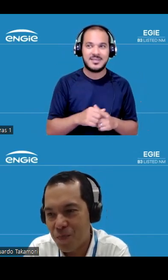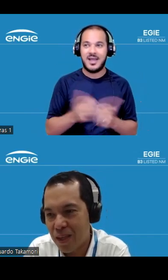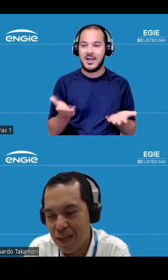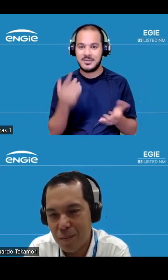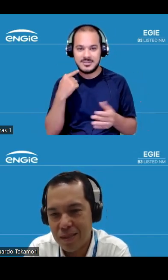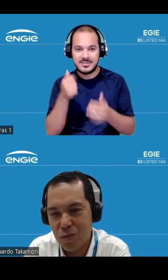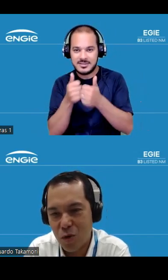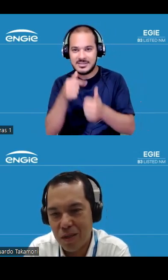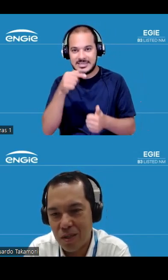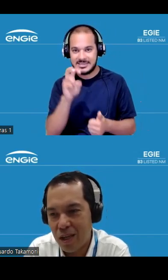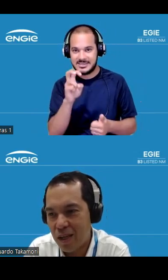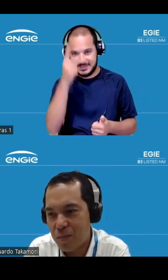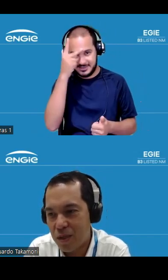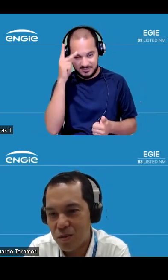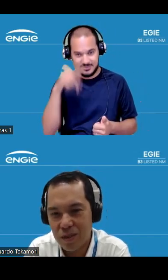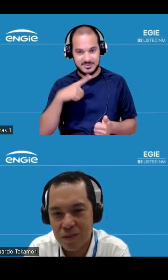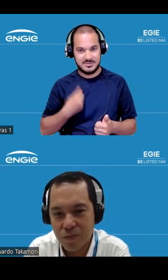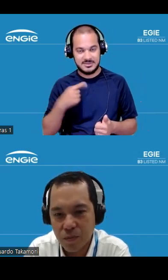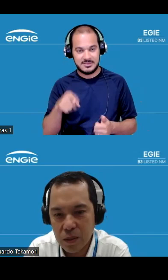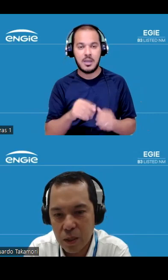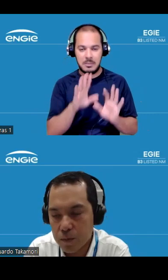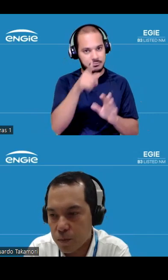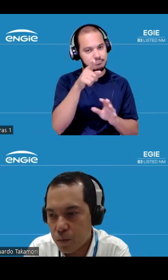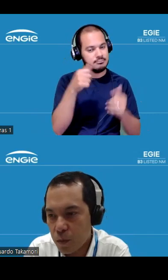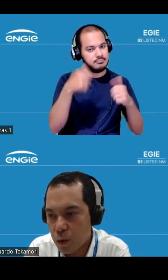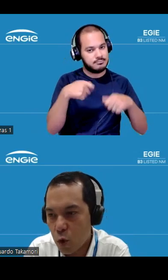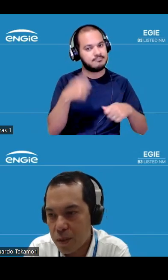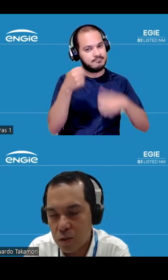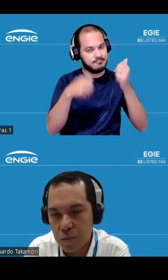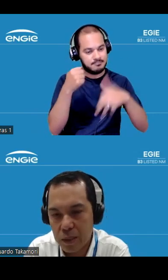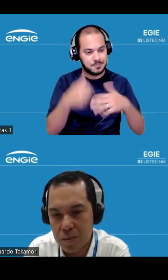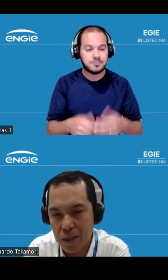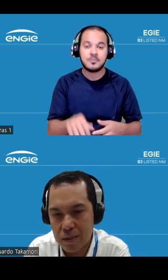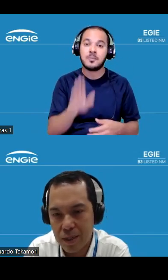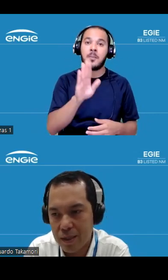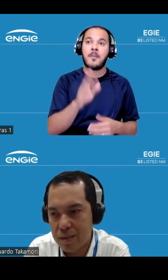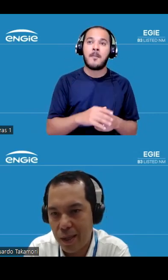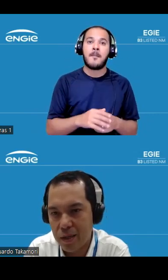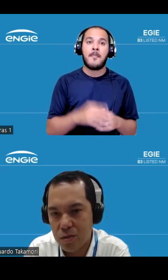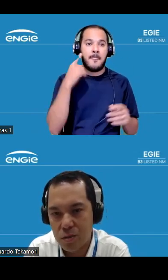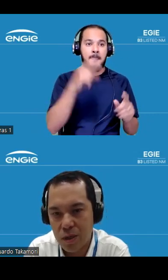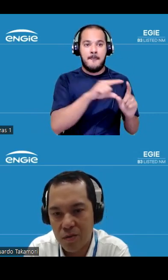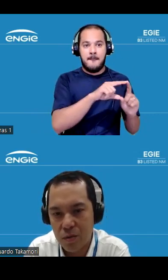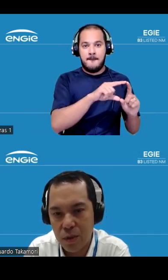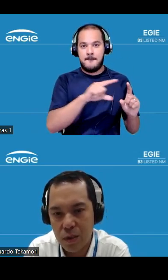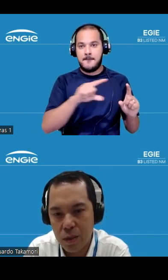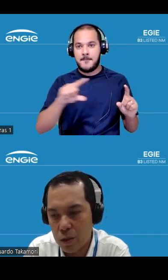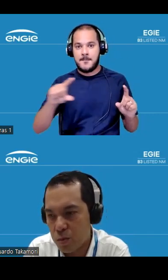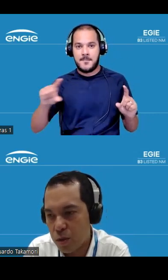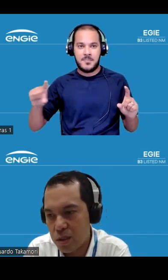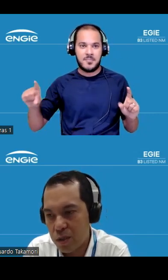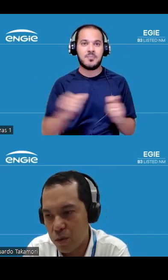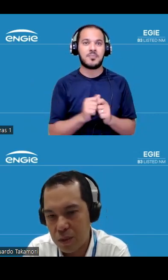aqui mas naturalmente ele requer explicações então começando pelas barras externas do gráfico